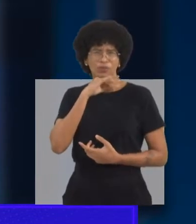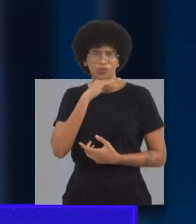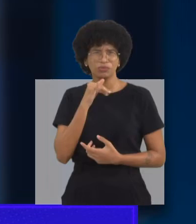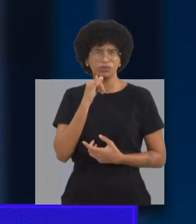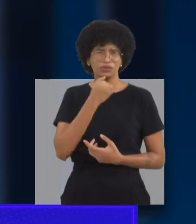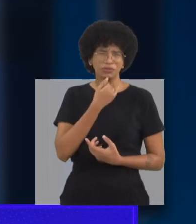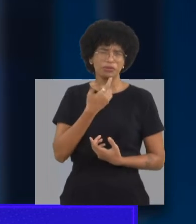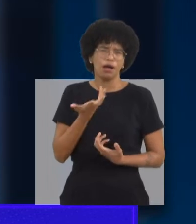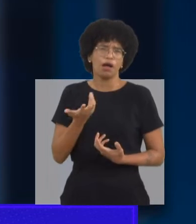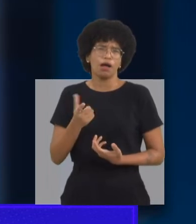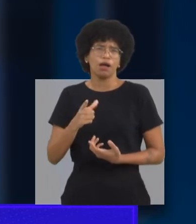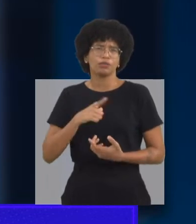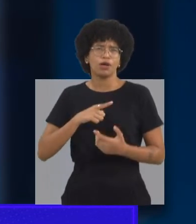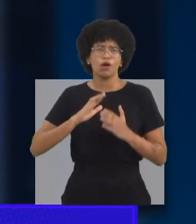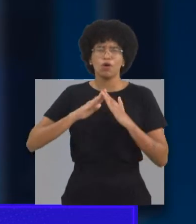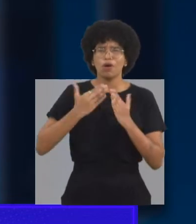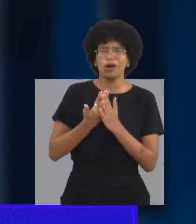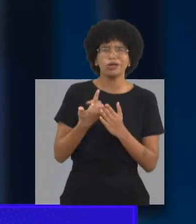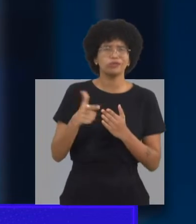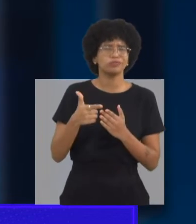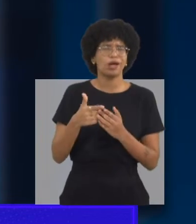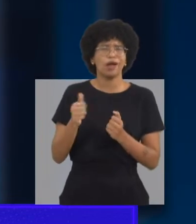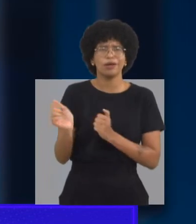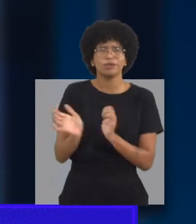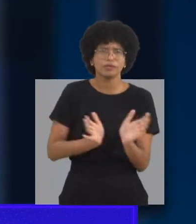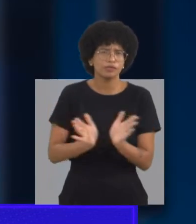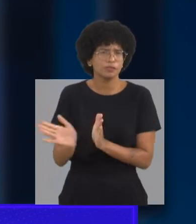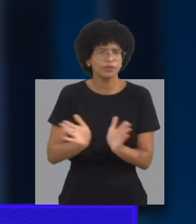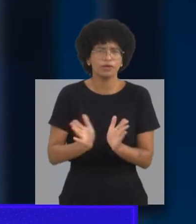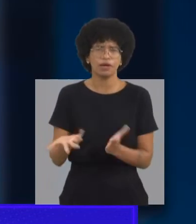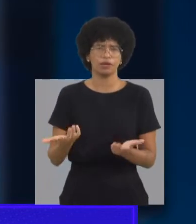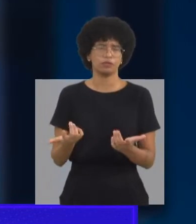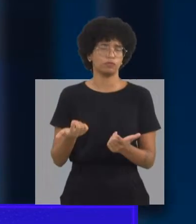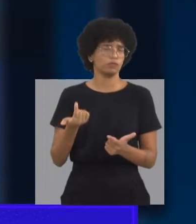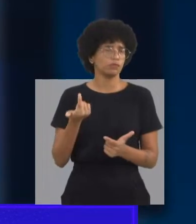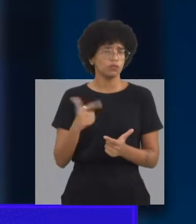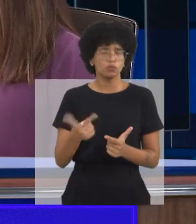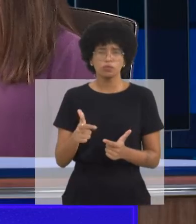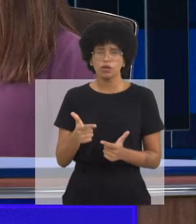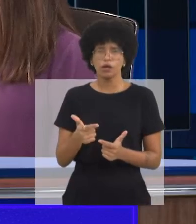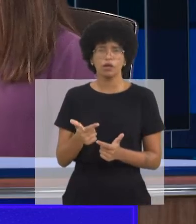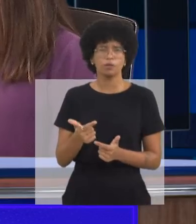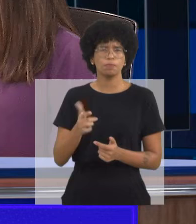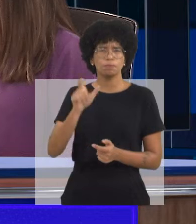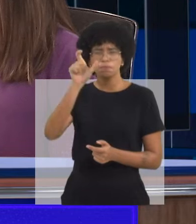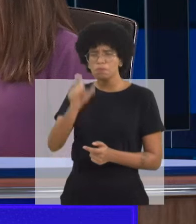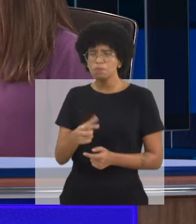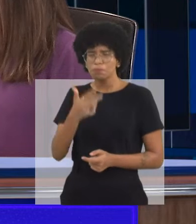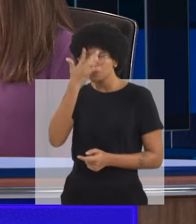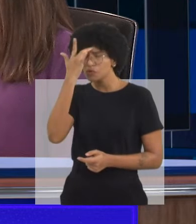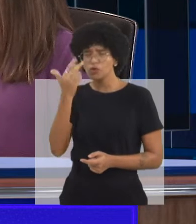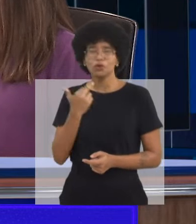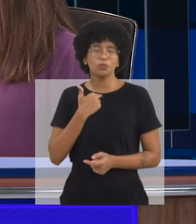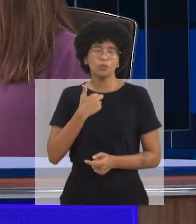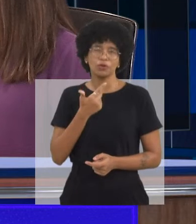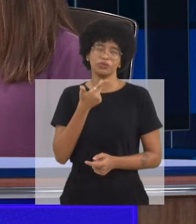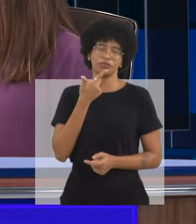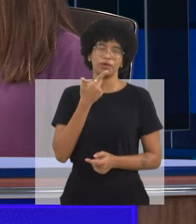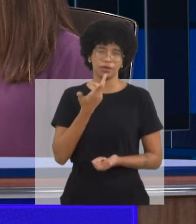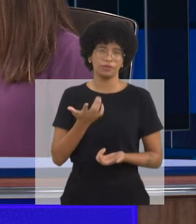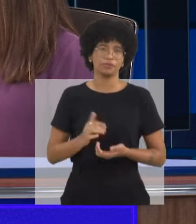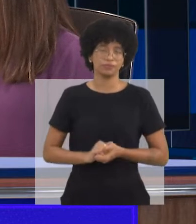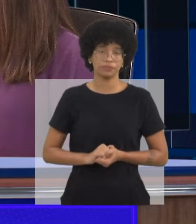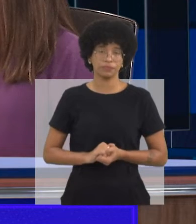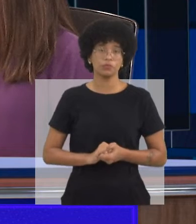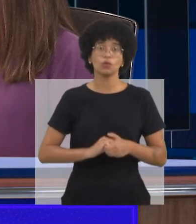por um provável diagnóstico dentro do espectro autista. Então, agora, nesse momento,